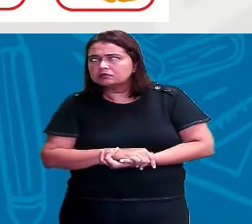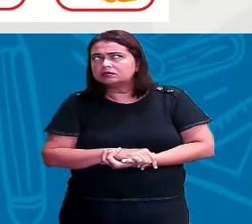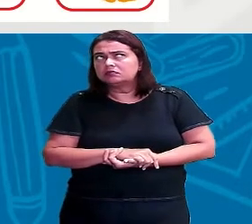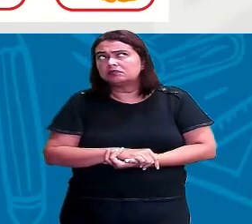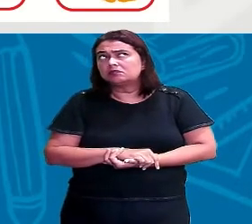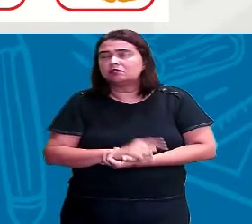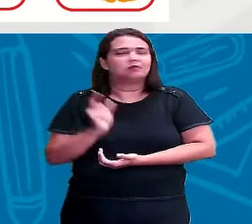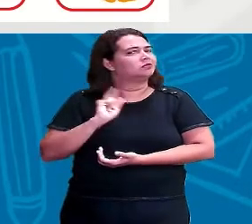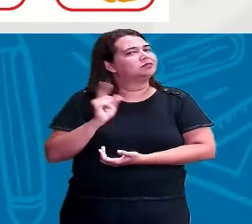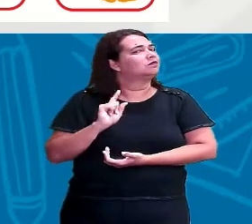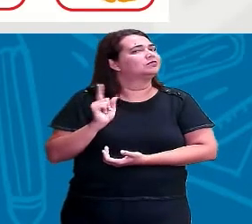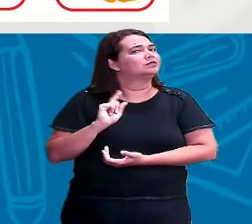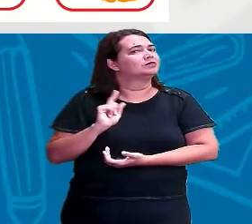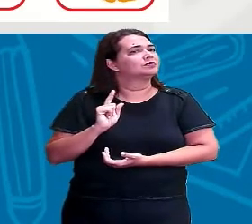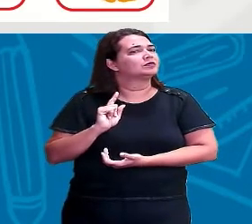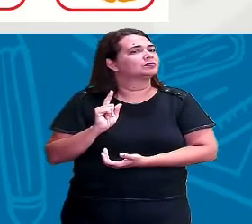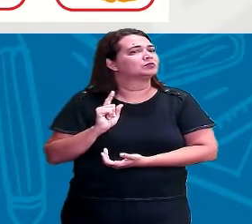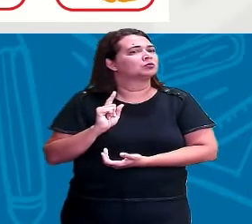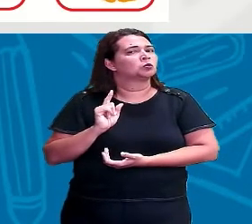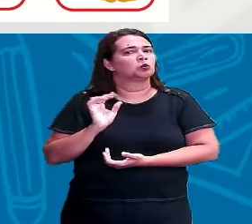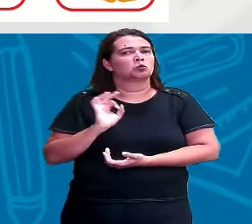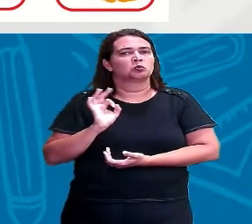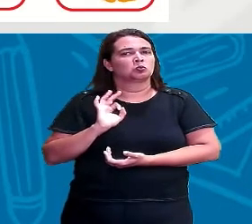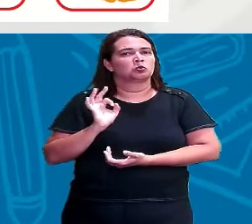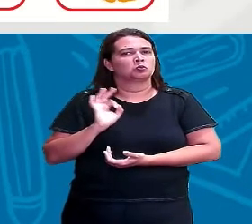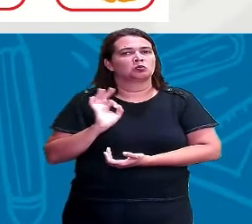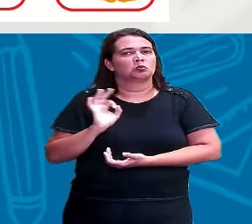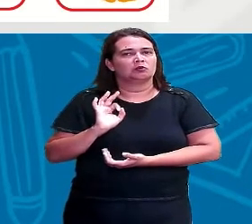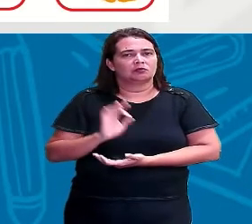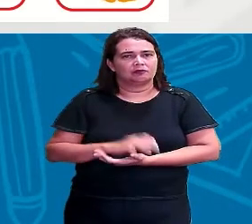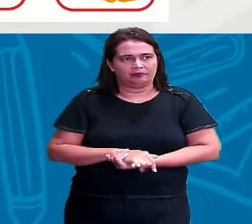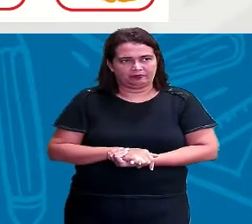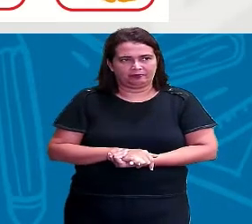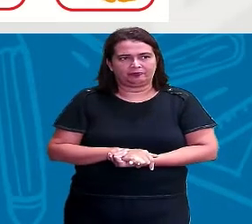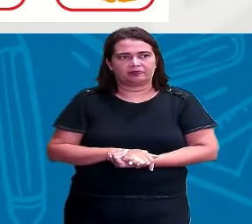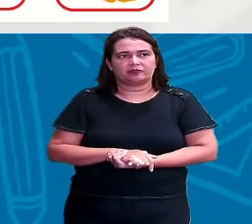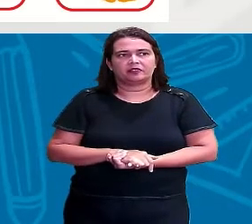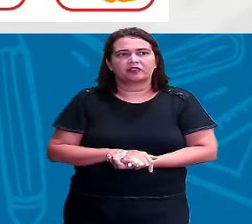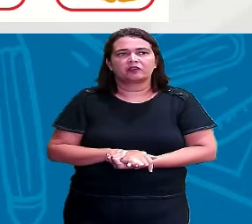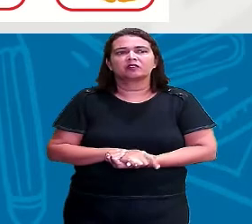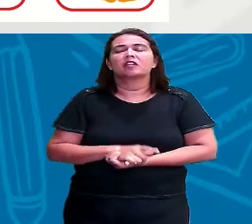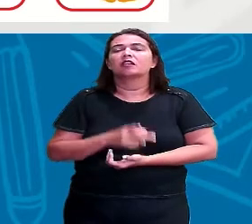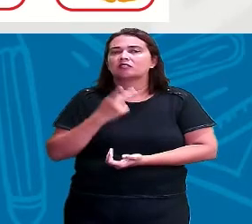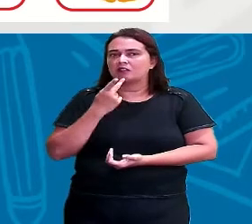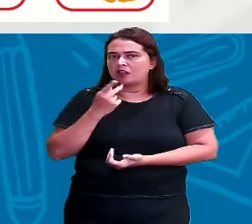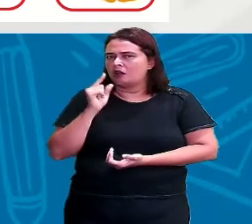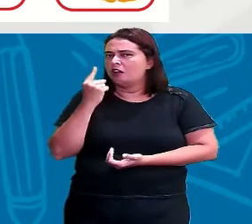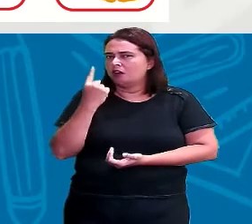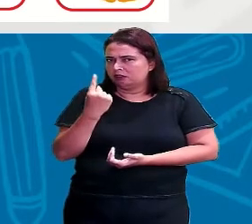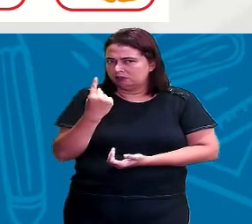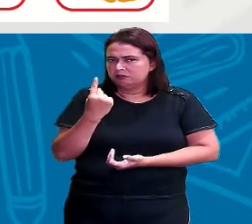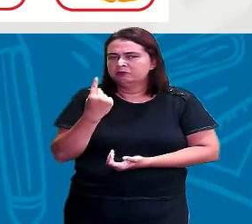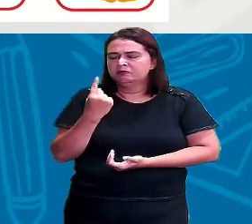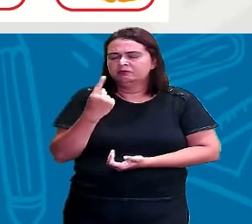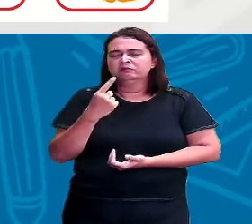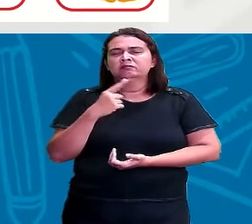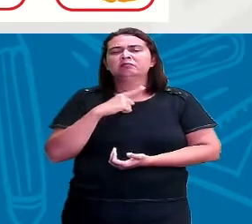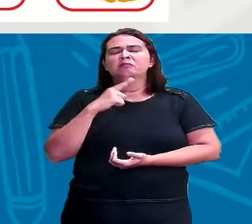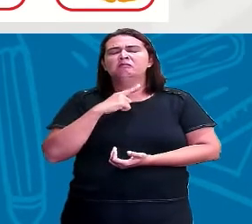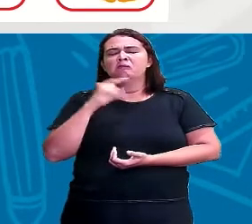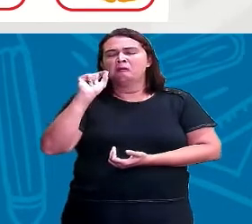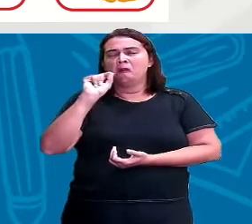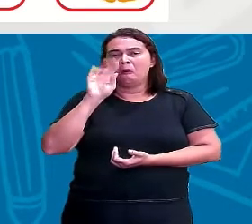Tinha não, não foi gente. Eu não falei nenhuma imagem que começa com a letrinha A. Mas eu falei uma que